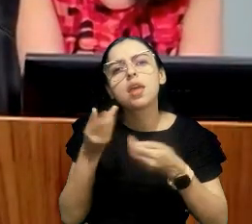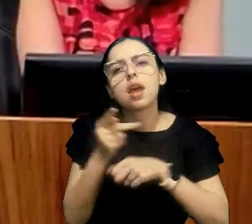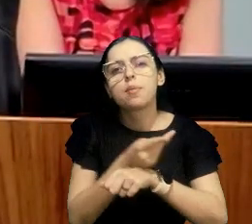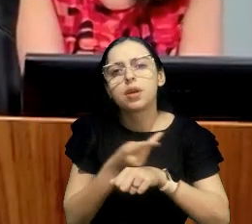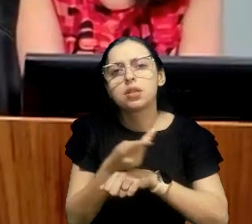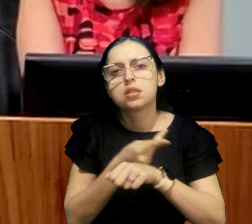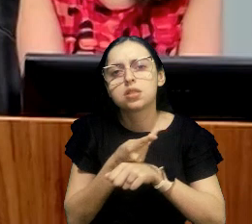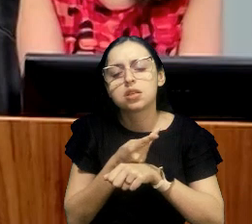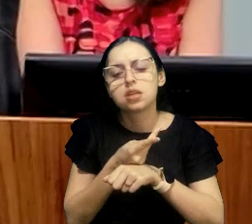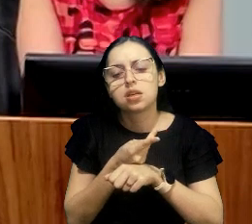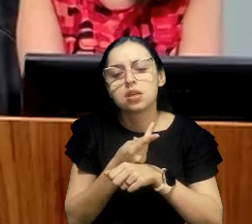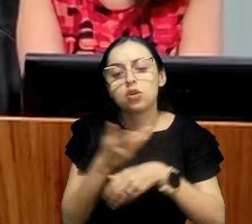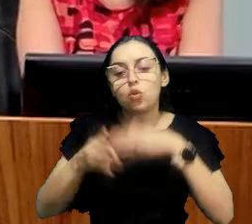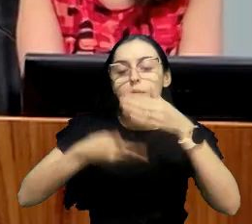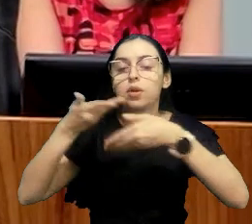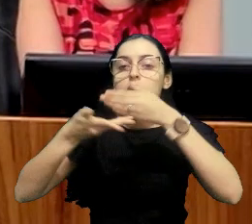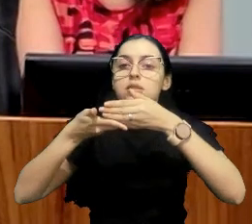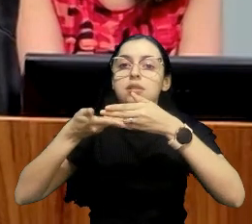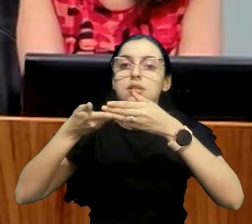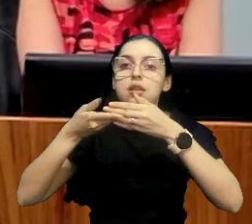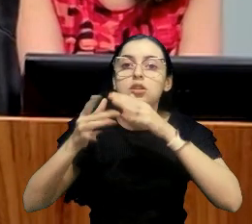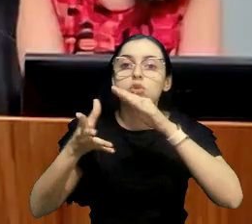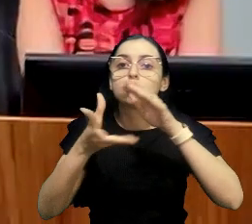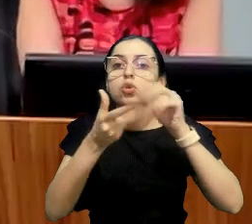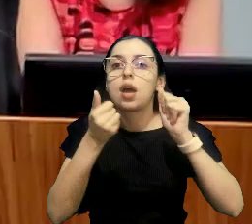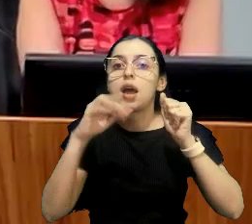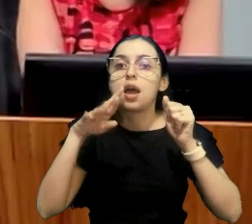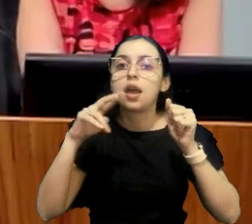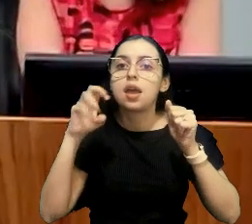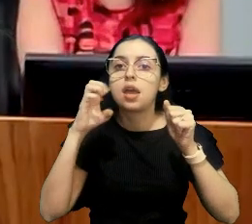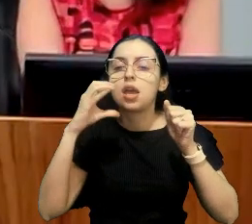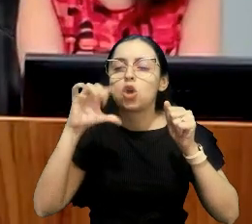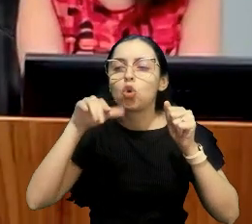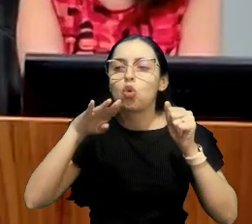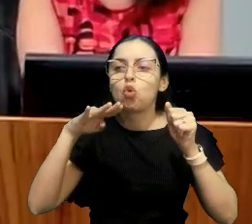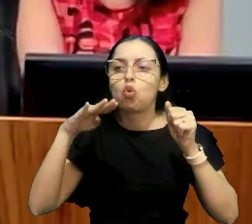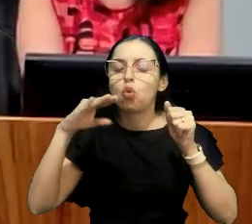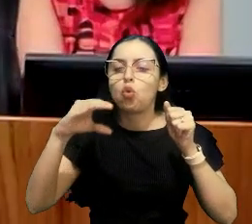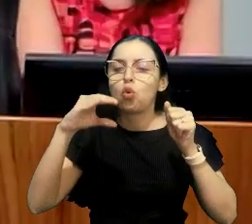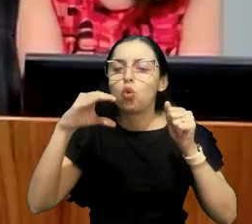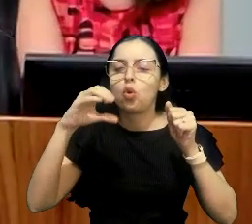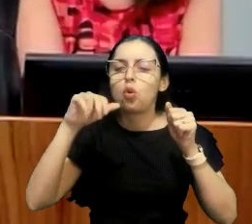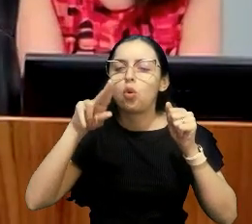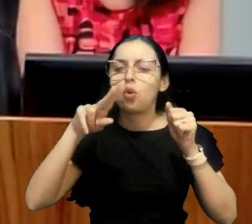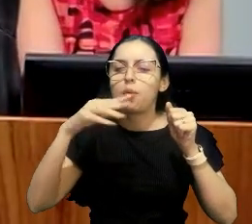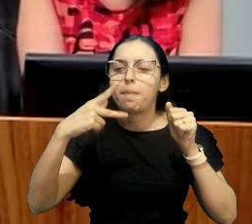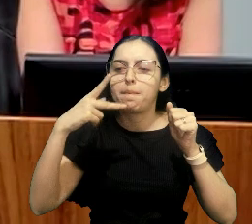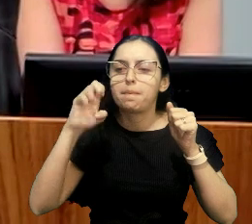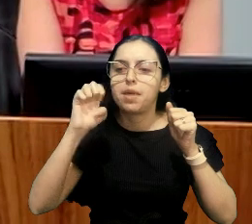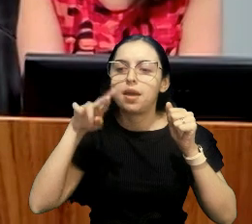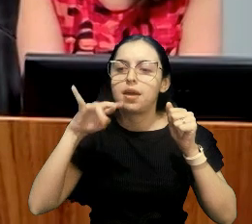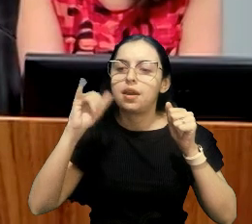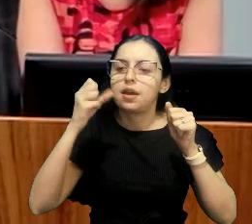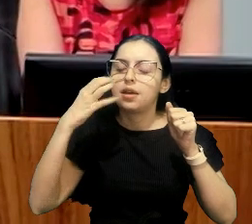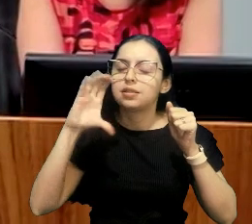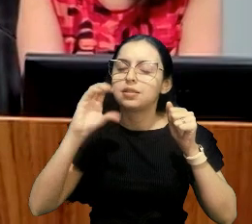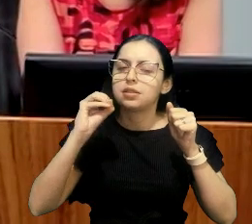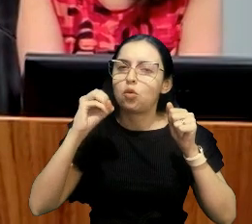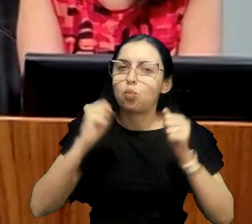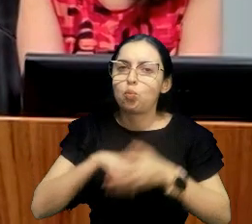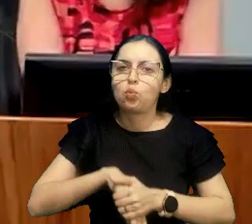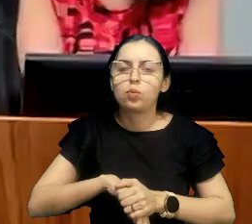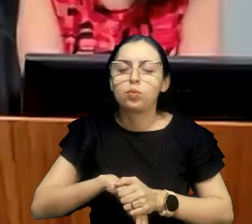recuperação, ela dialoga muito com o tema da imprescritibilidade, que ao